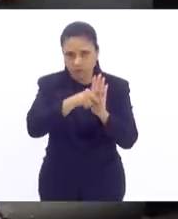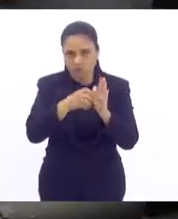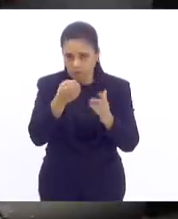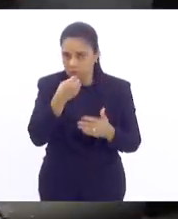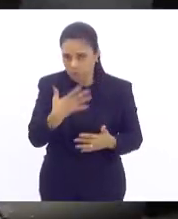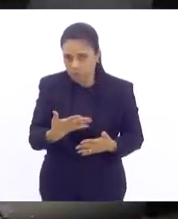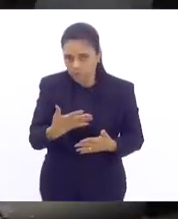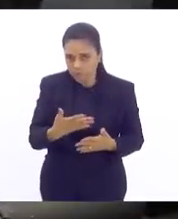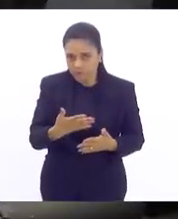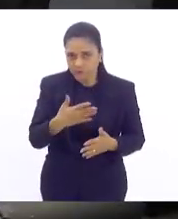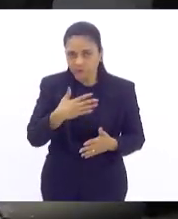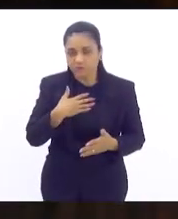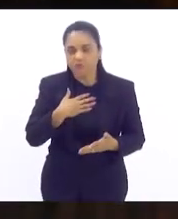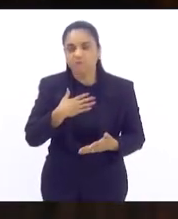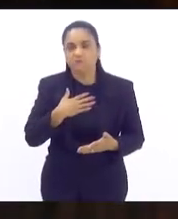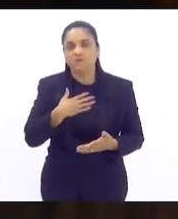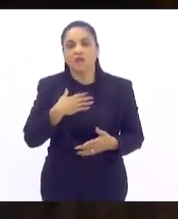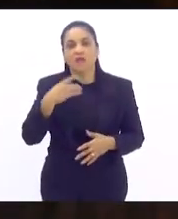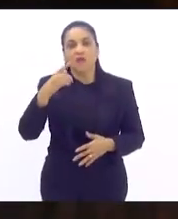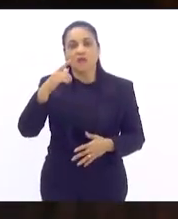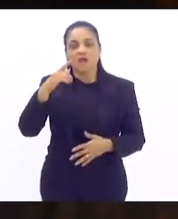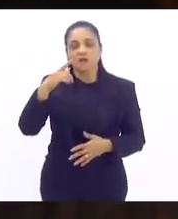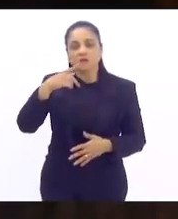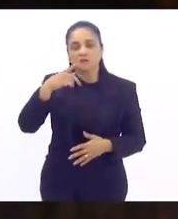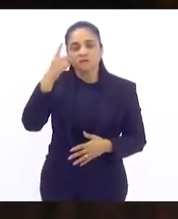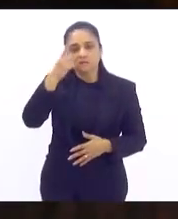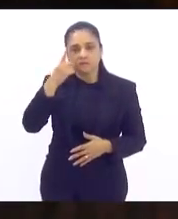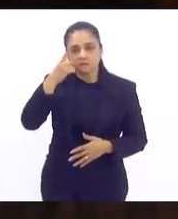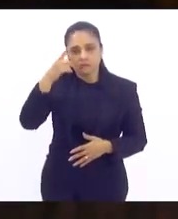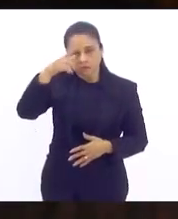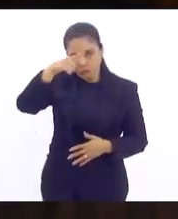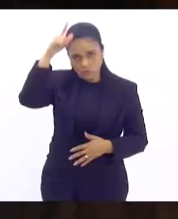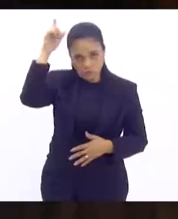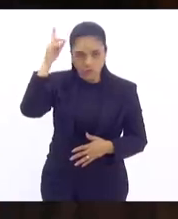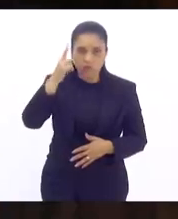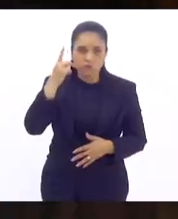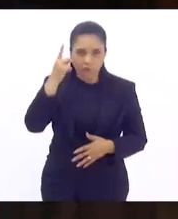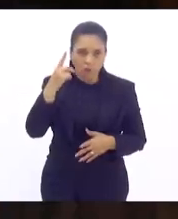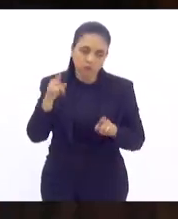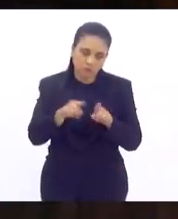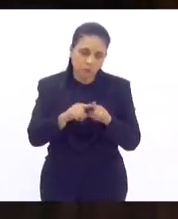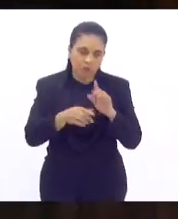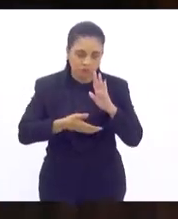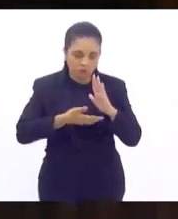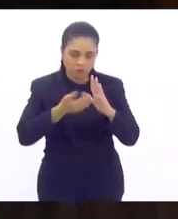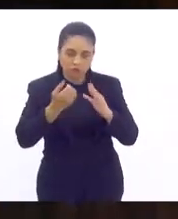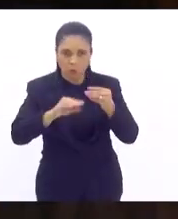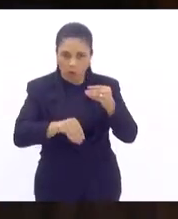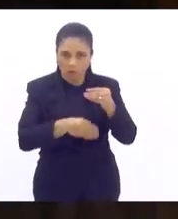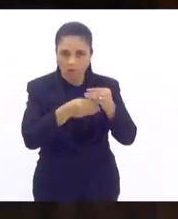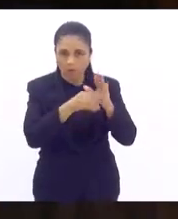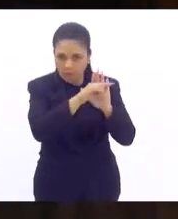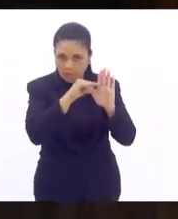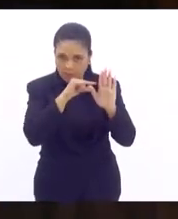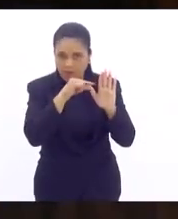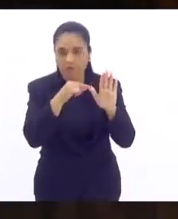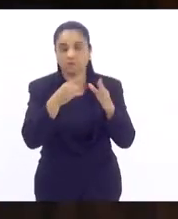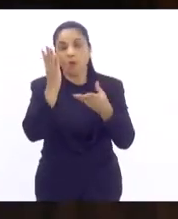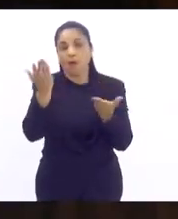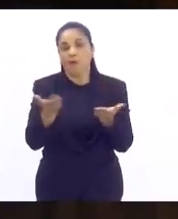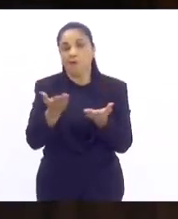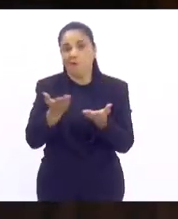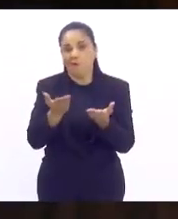O deputado Luiz Paulo também parece que autorizou a retirada da emenda, sendo assim, em votação,